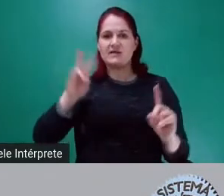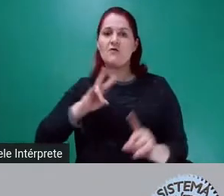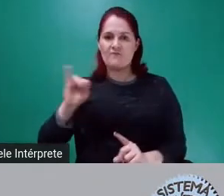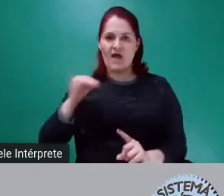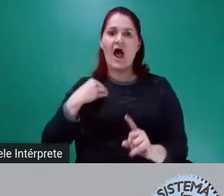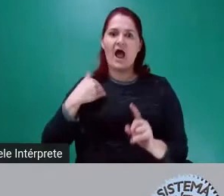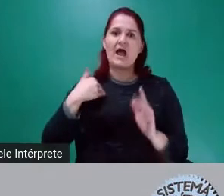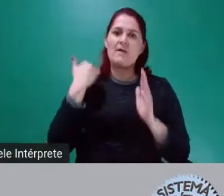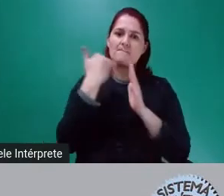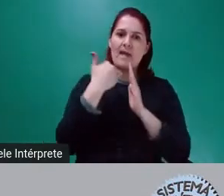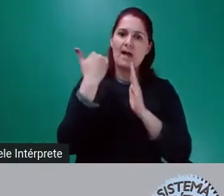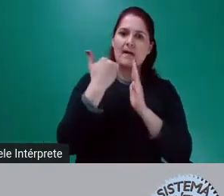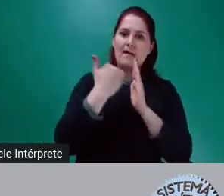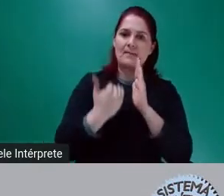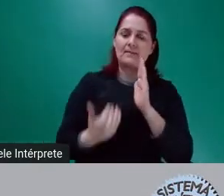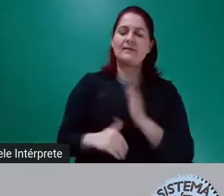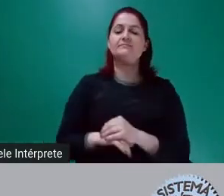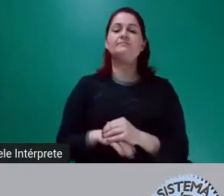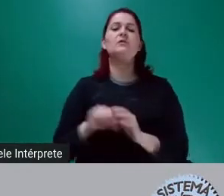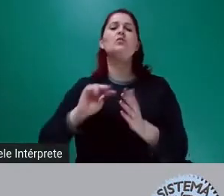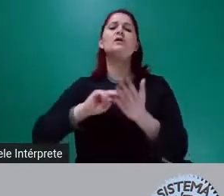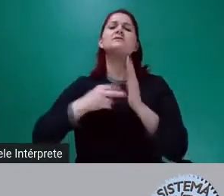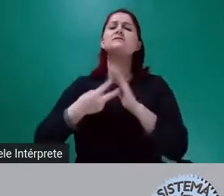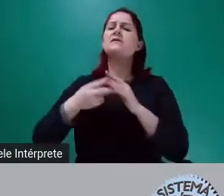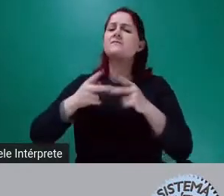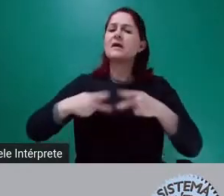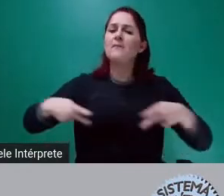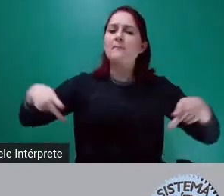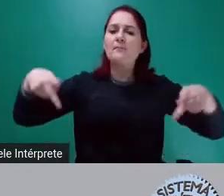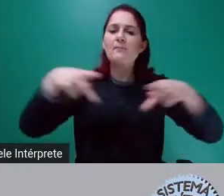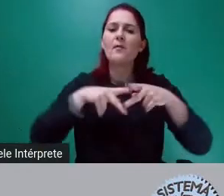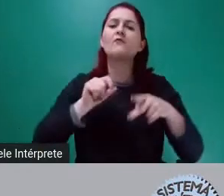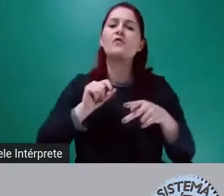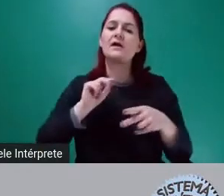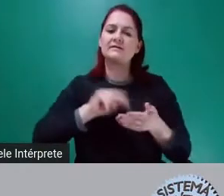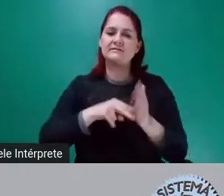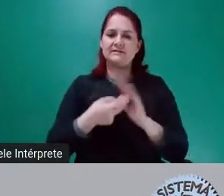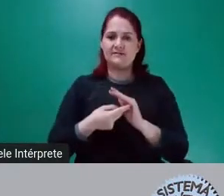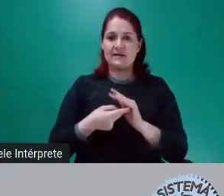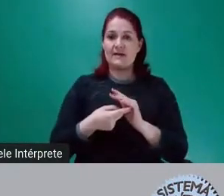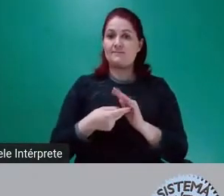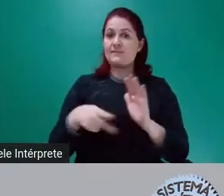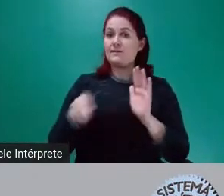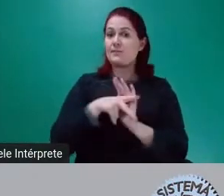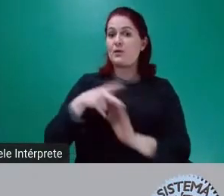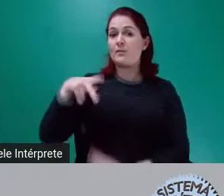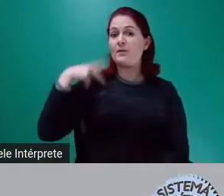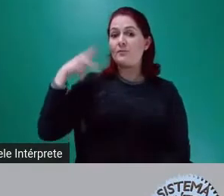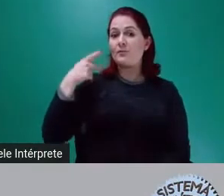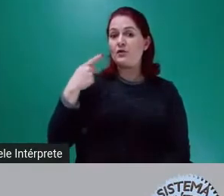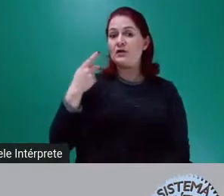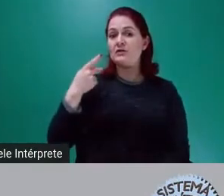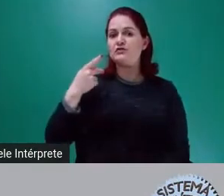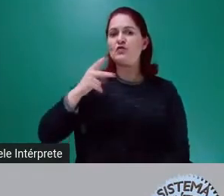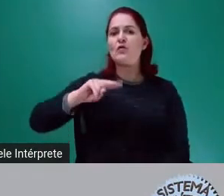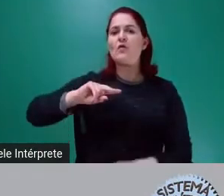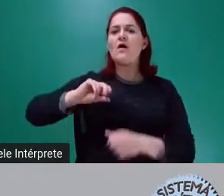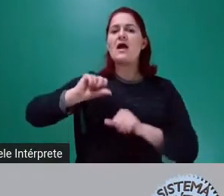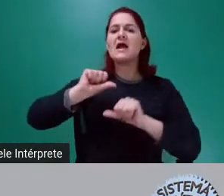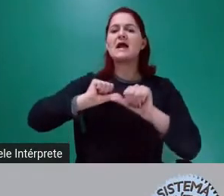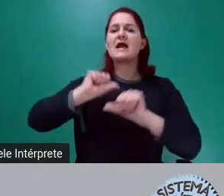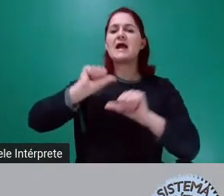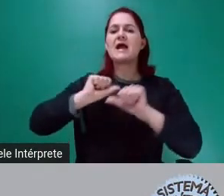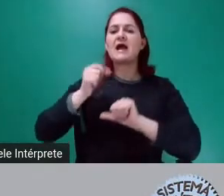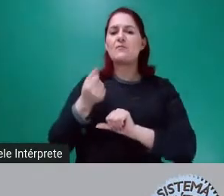seguinte, que a política cambial será flexível, que nós teremos que fazer superávit fiscais